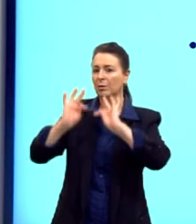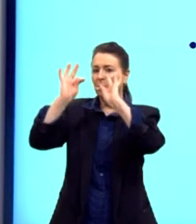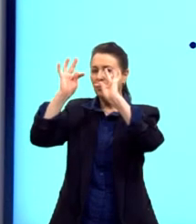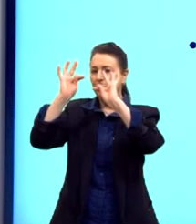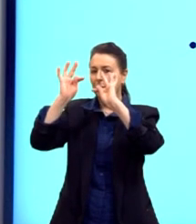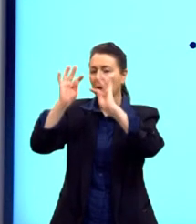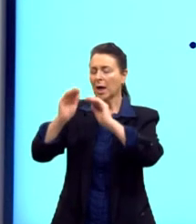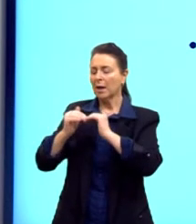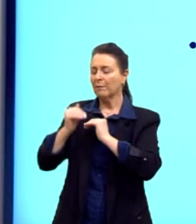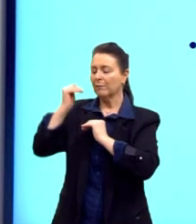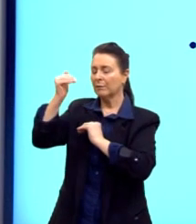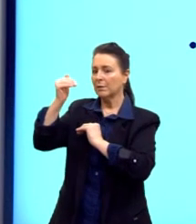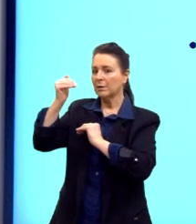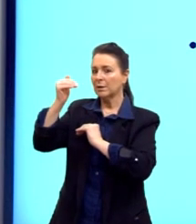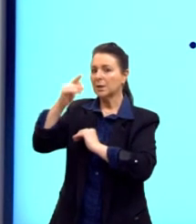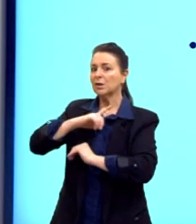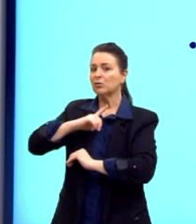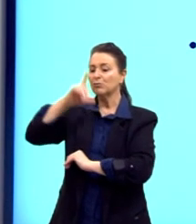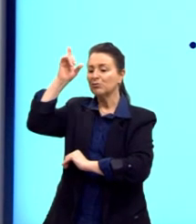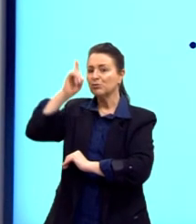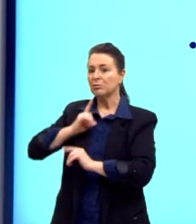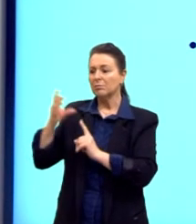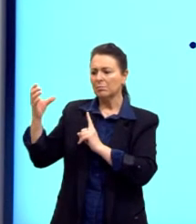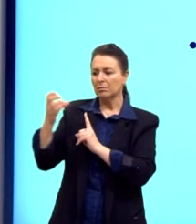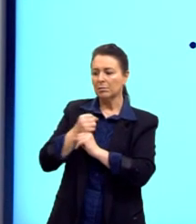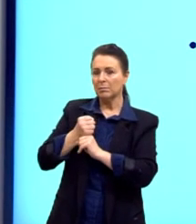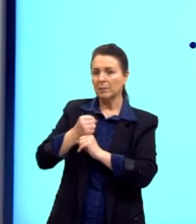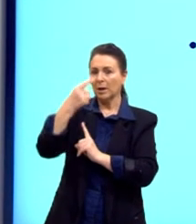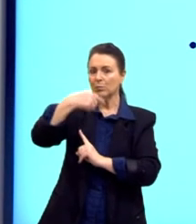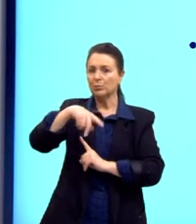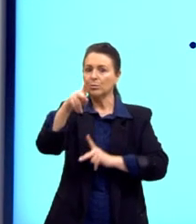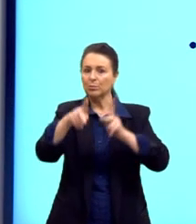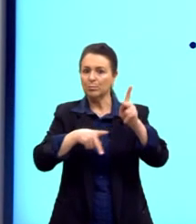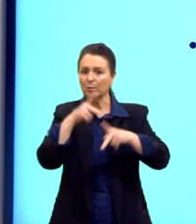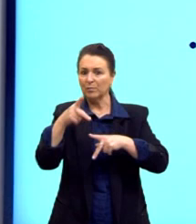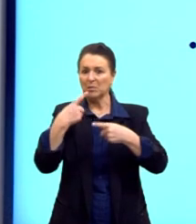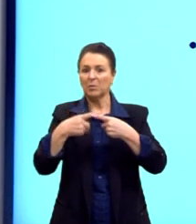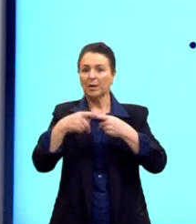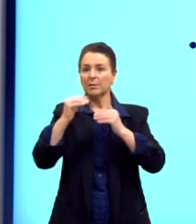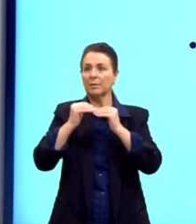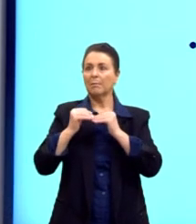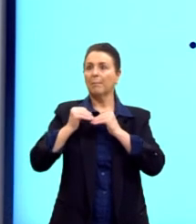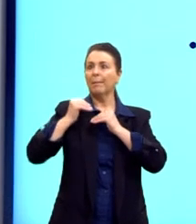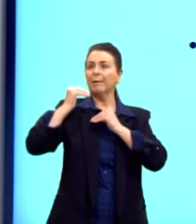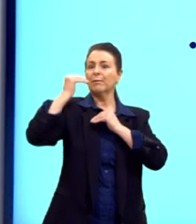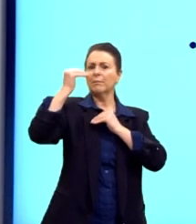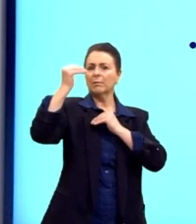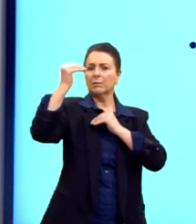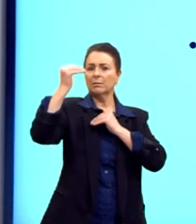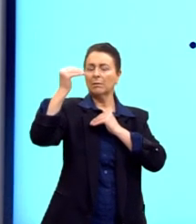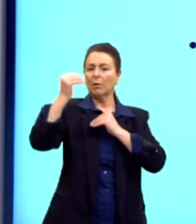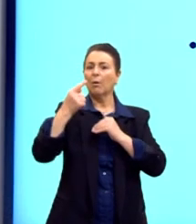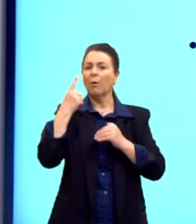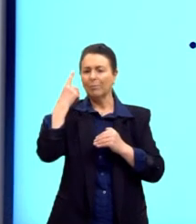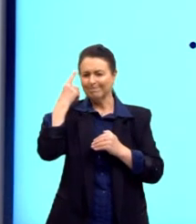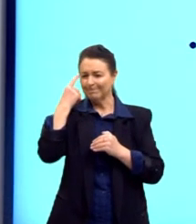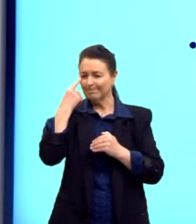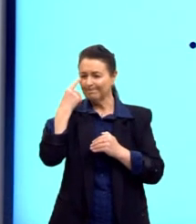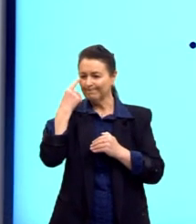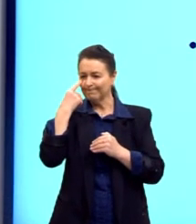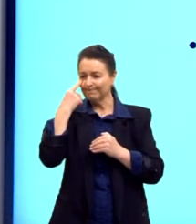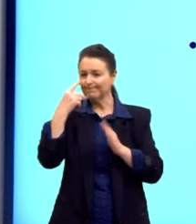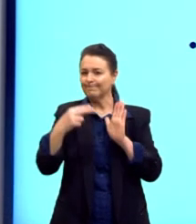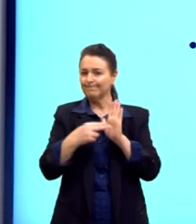avançado e, por isso, tinha direito de dominar os outros, né, como se eles fossem mais evoluídos. Olha que perigosa essa ideia, né.